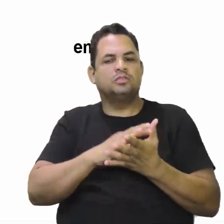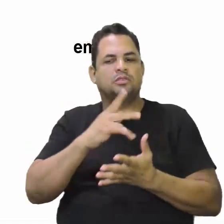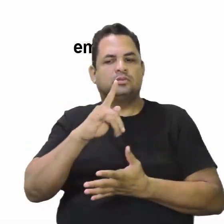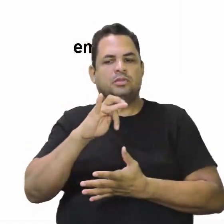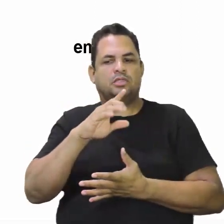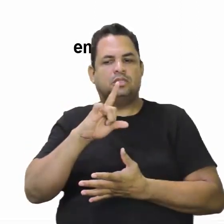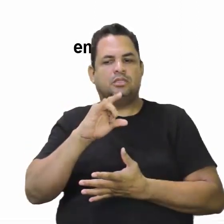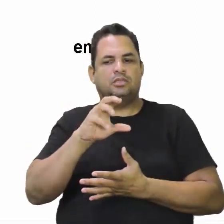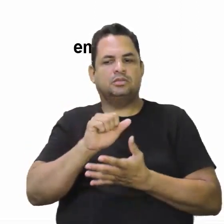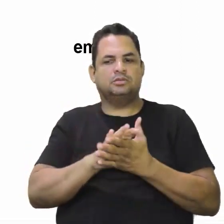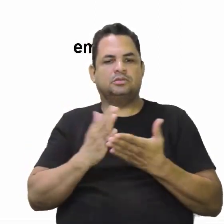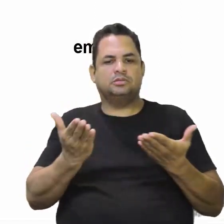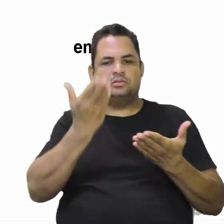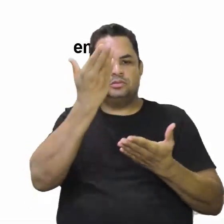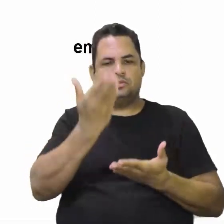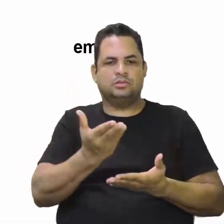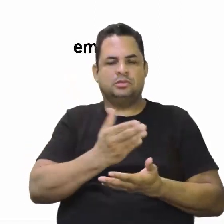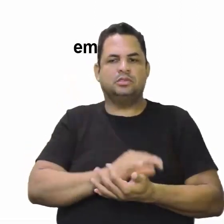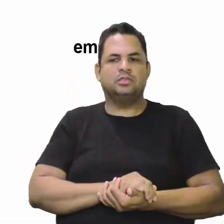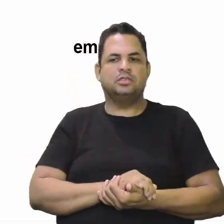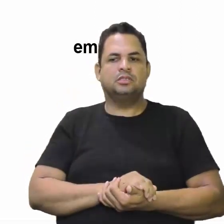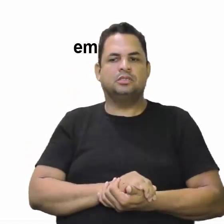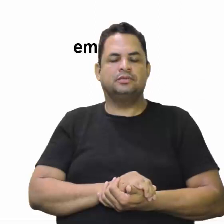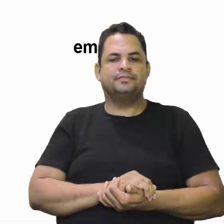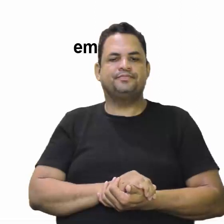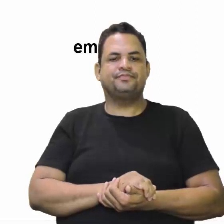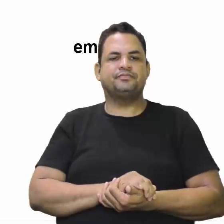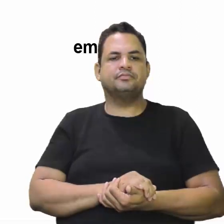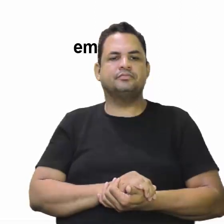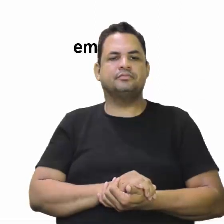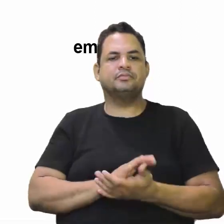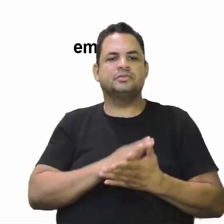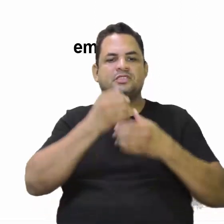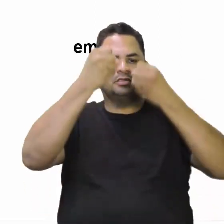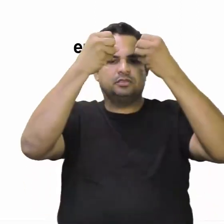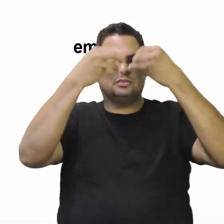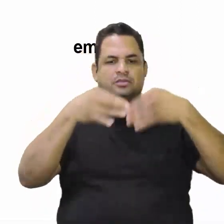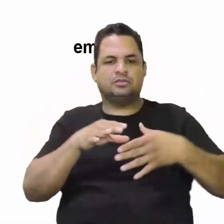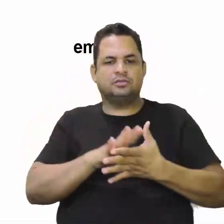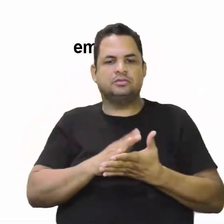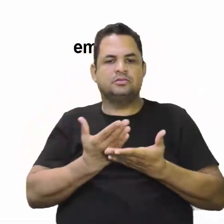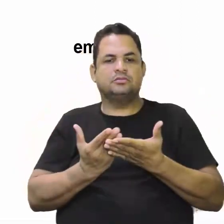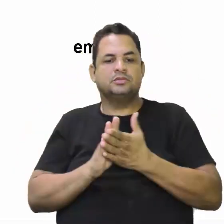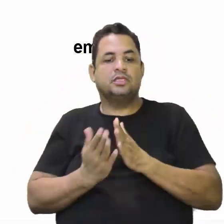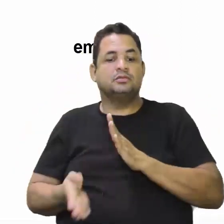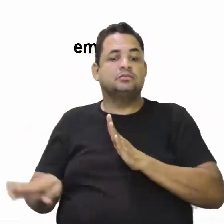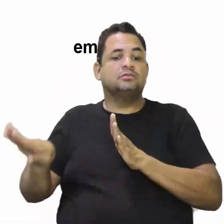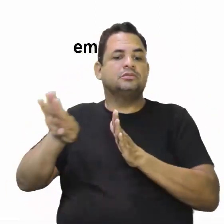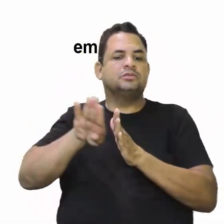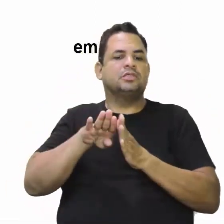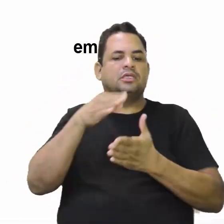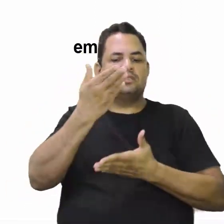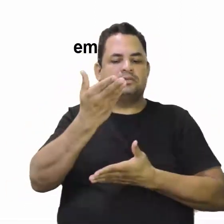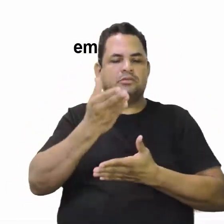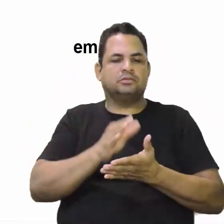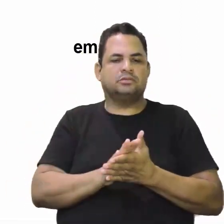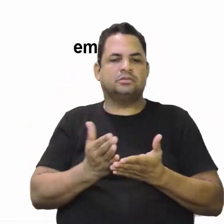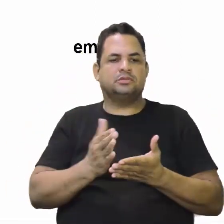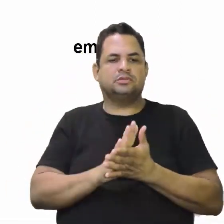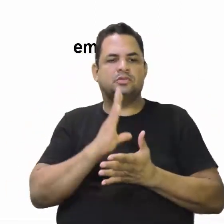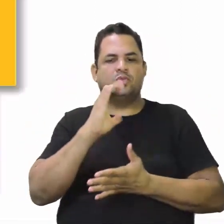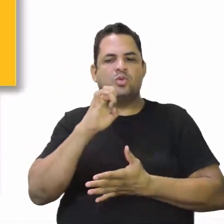Deixava aí essa missão para vocês aí, que trata sobre a viagem de Cristóvão Colombo, que foi em